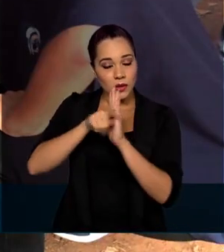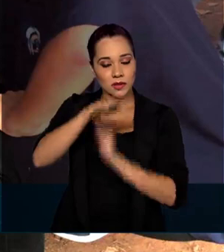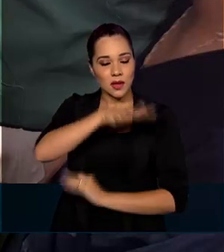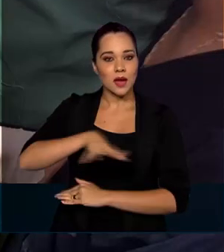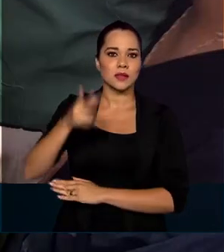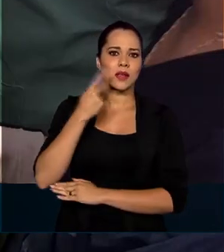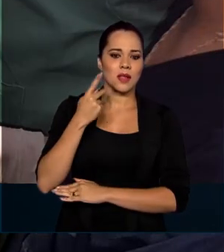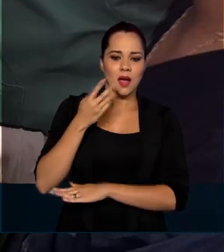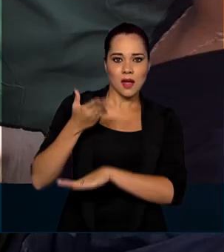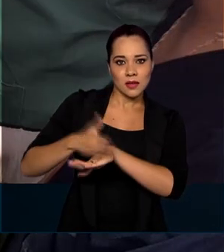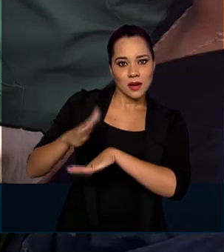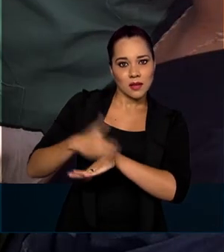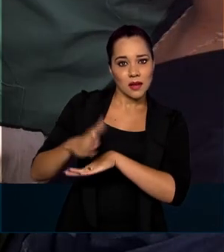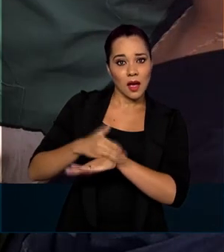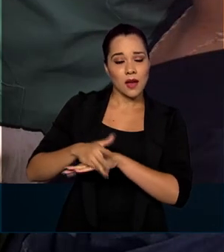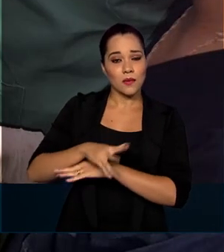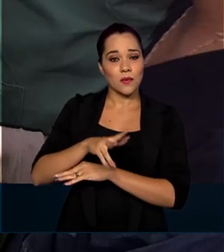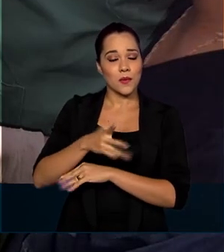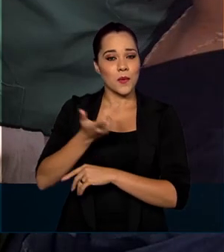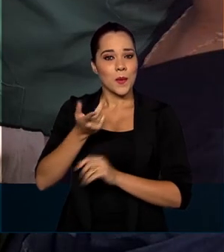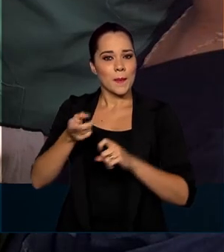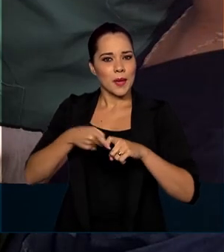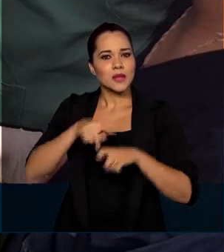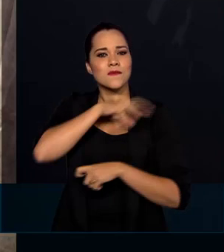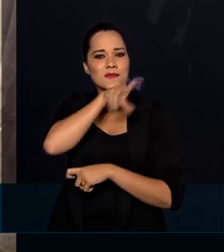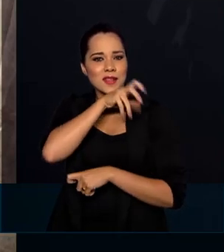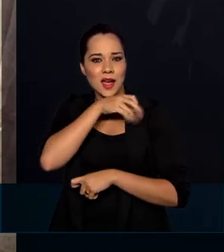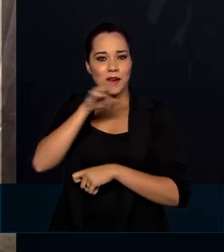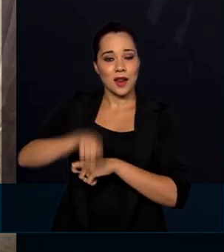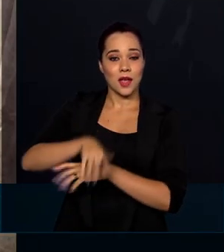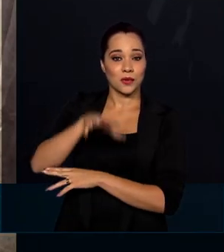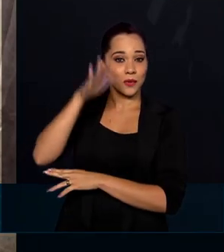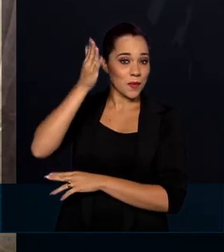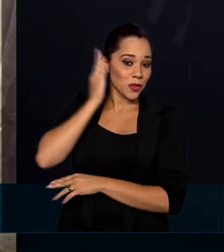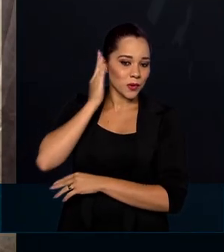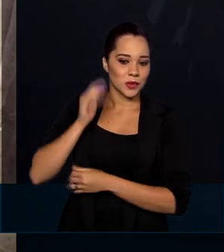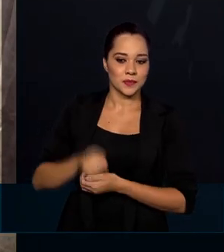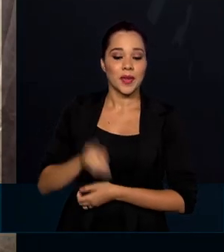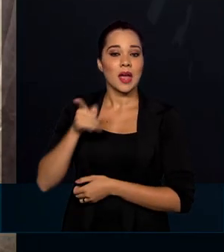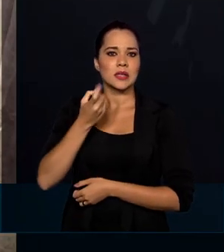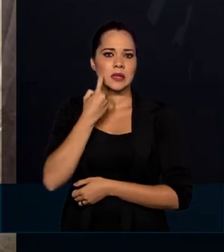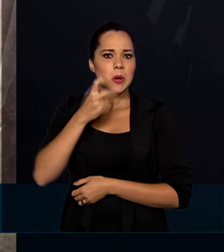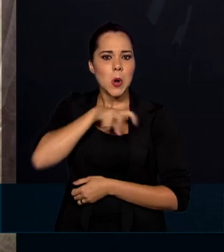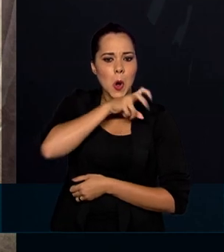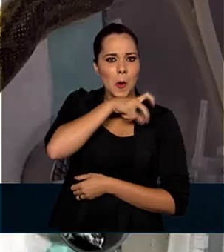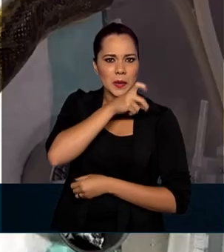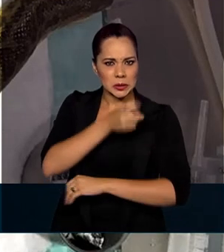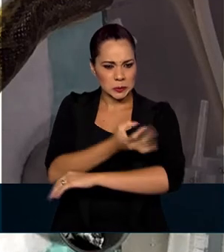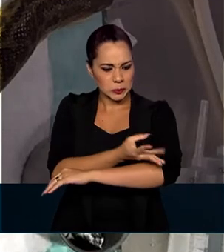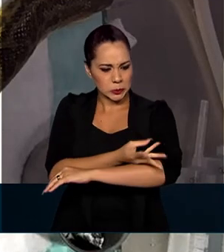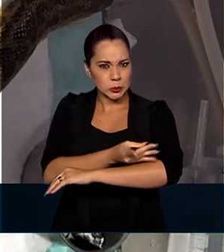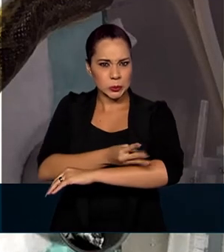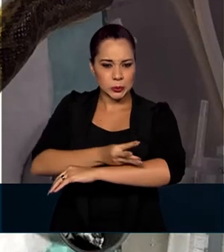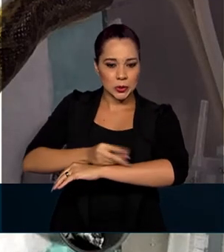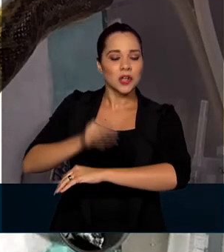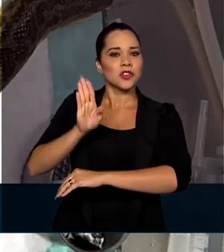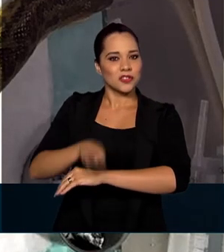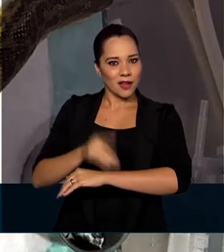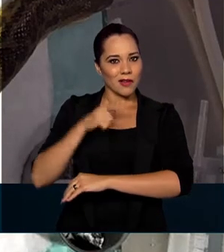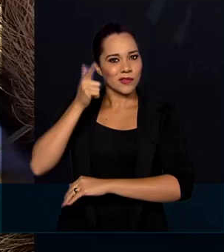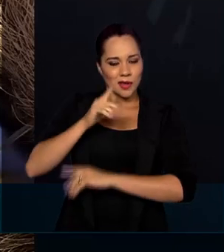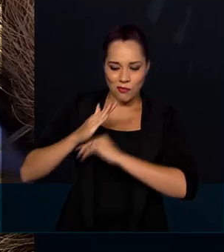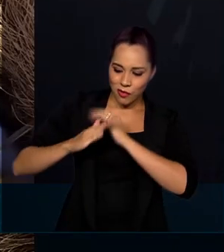treinaram veterinários da Universidade Federal do Mato Grosso. Essa cobra, que estava com queimaduras graves, já está em